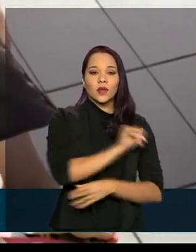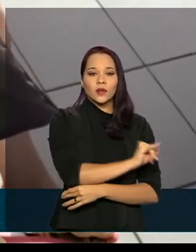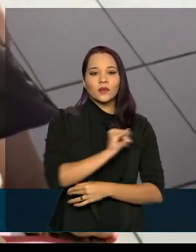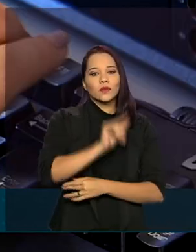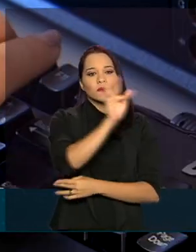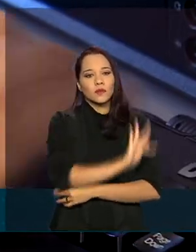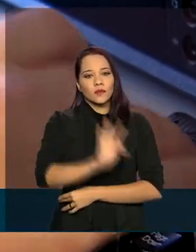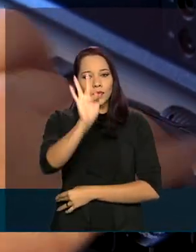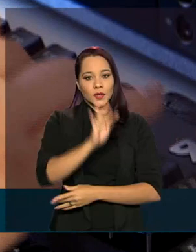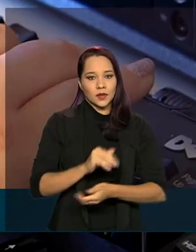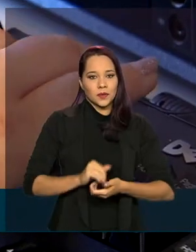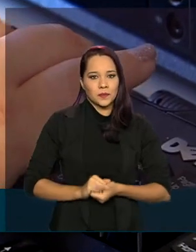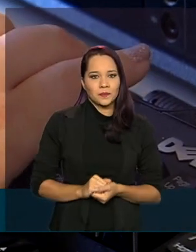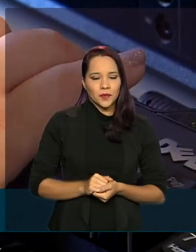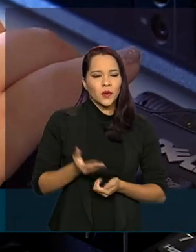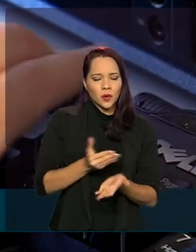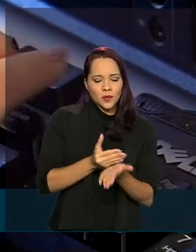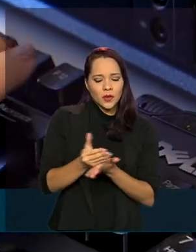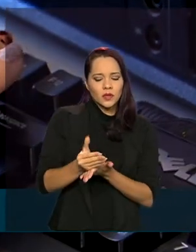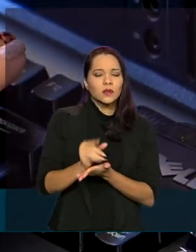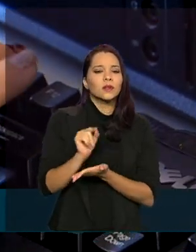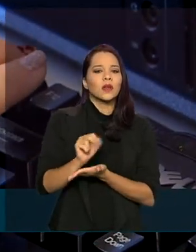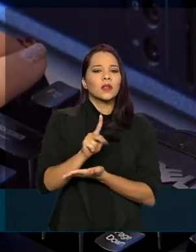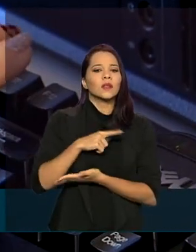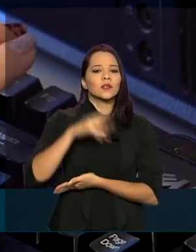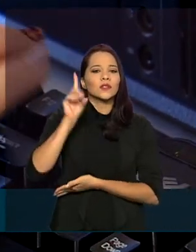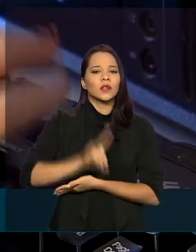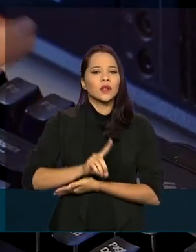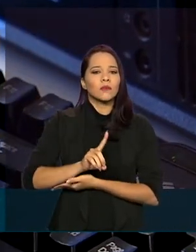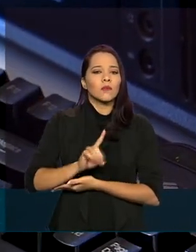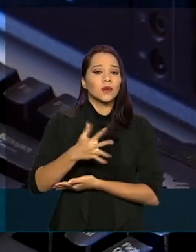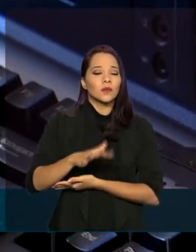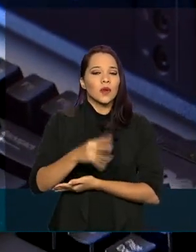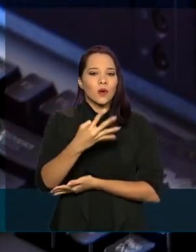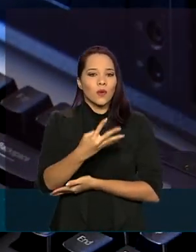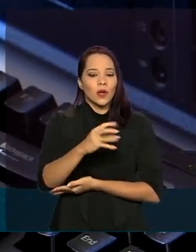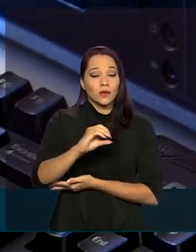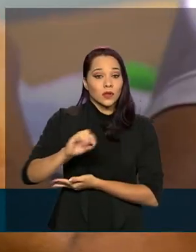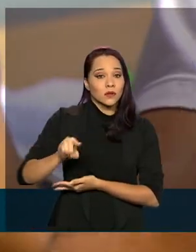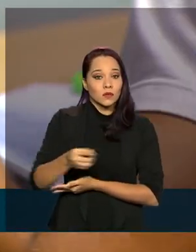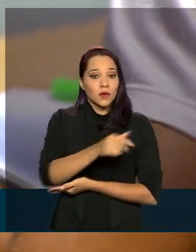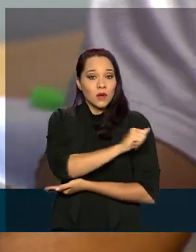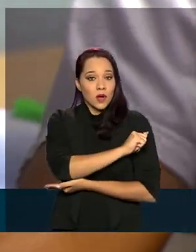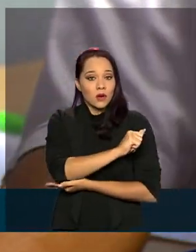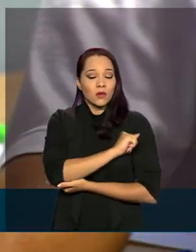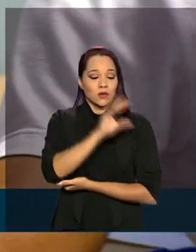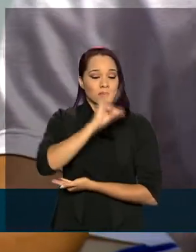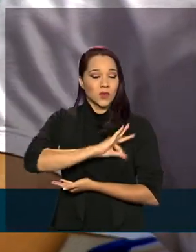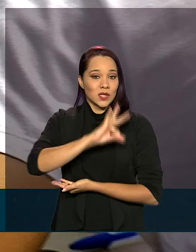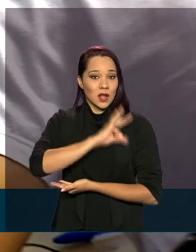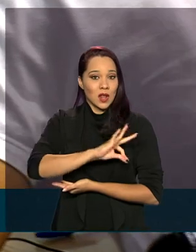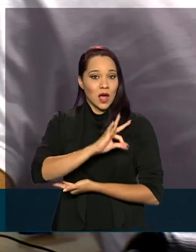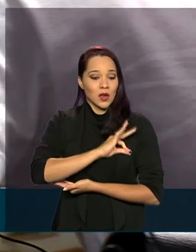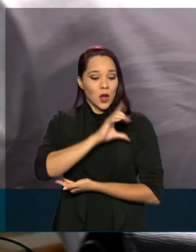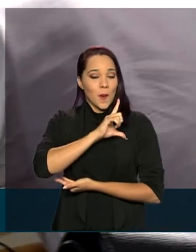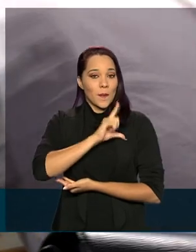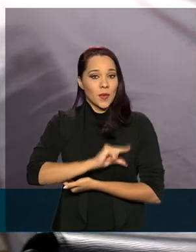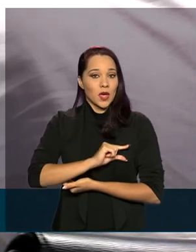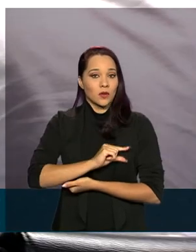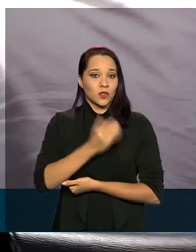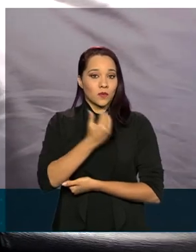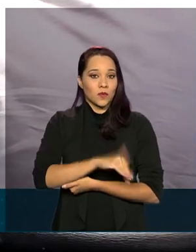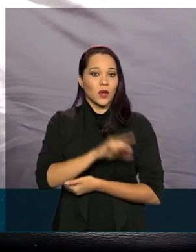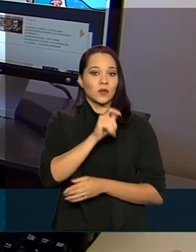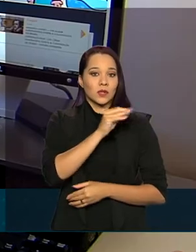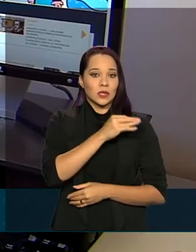federais. Inicialmente, vão ser beneficiados cerca de 400 mil estudantes com renda familiar menor do que meio